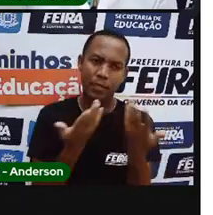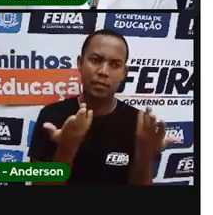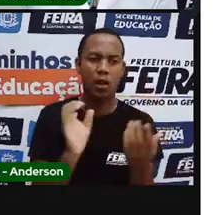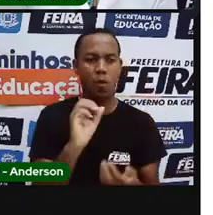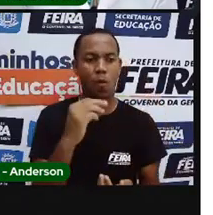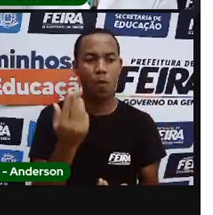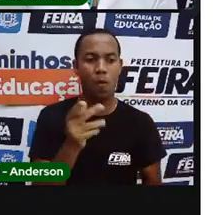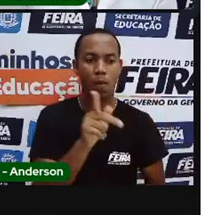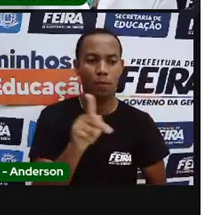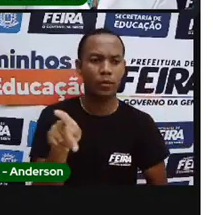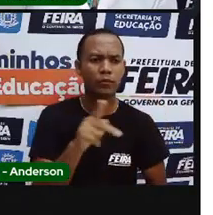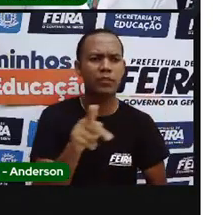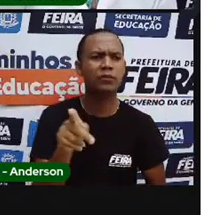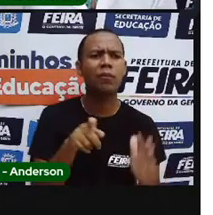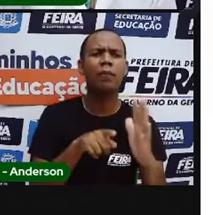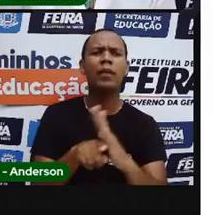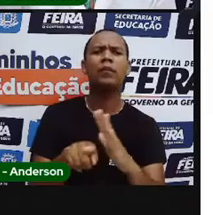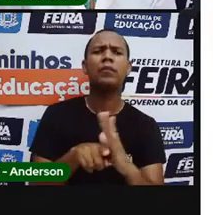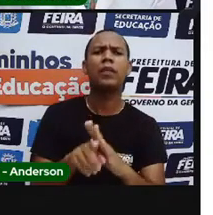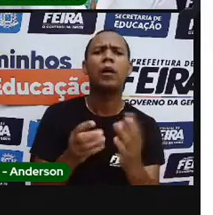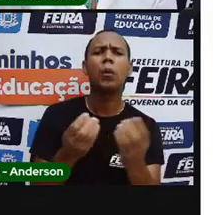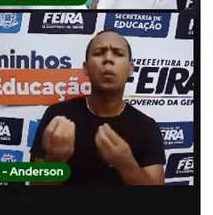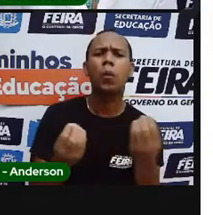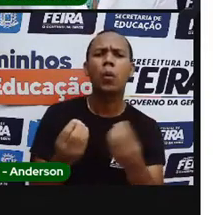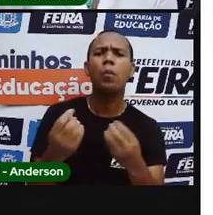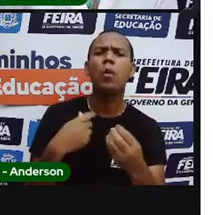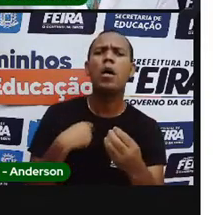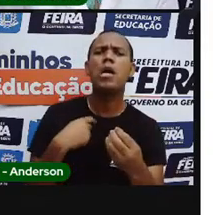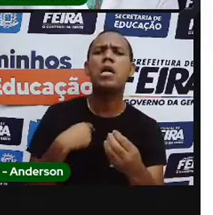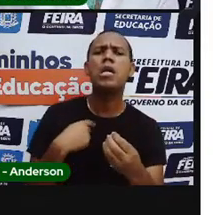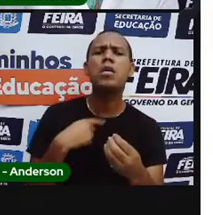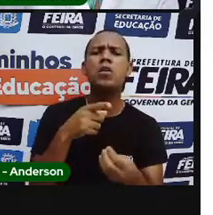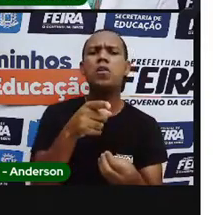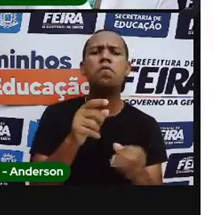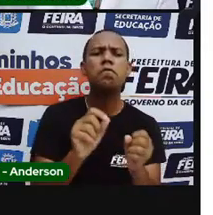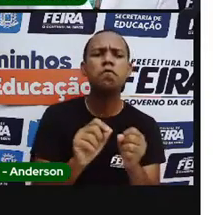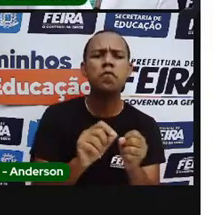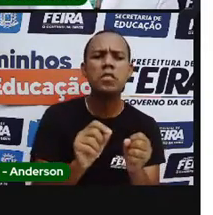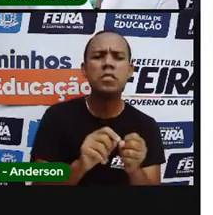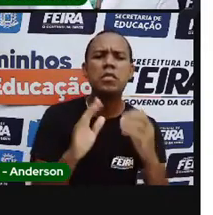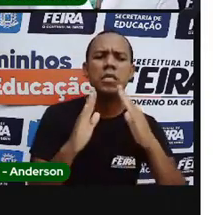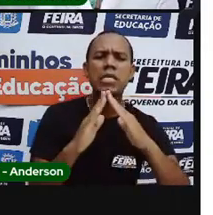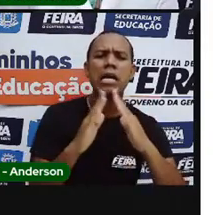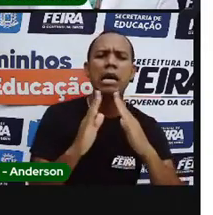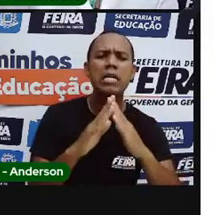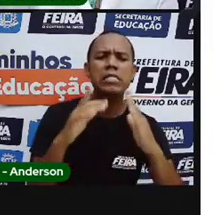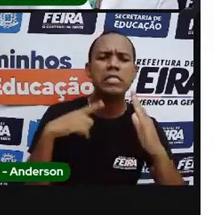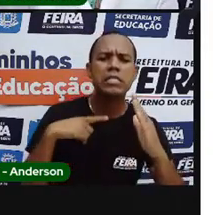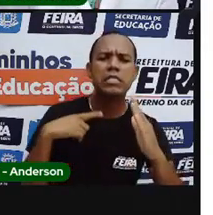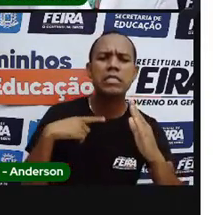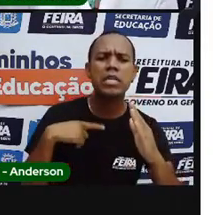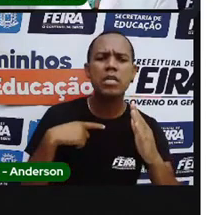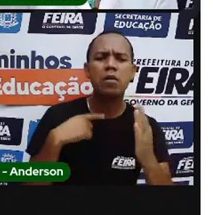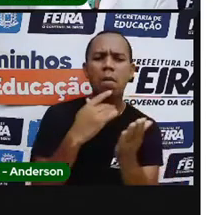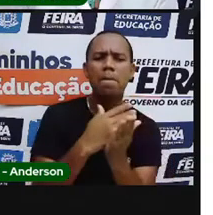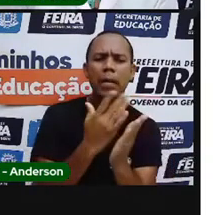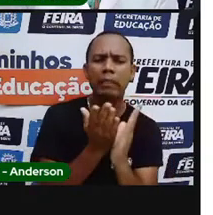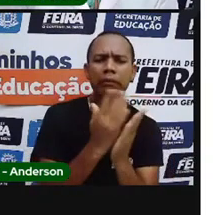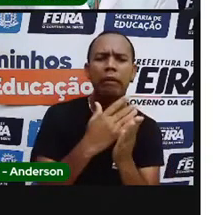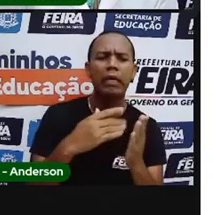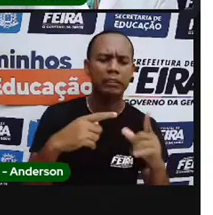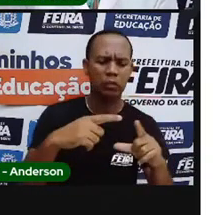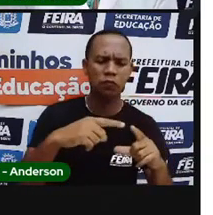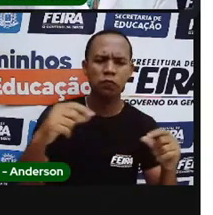professor. Professor, e aí? Como é que eu posso fazer uma compostagem? Eu tenho aqui, ó, casca de ovo, batatas, sobras.